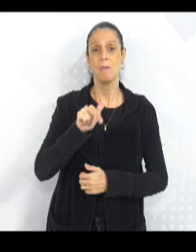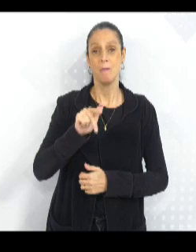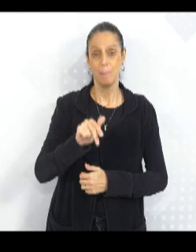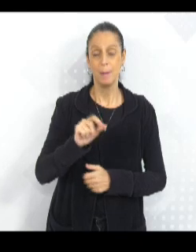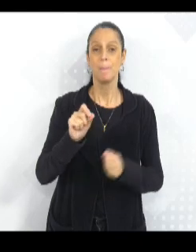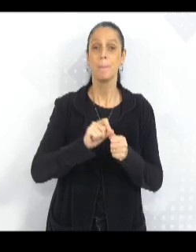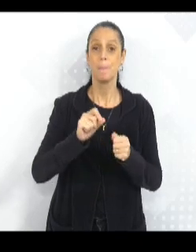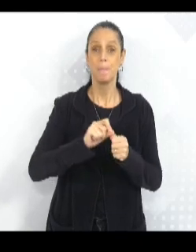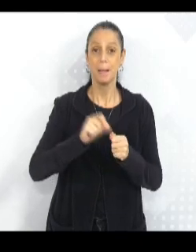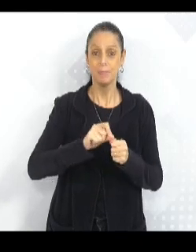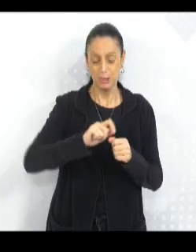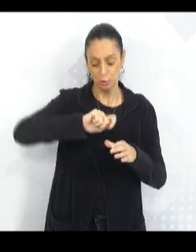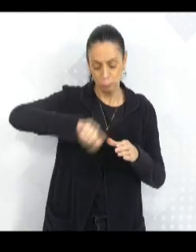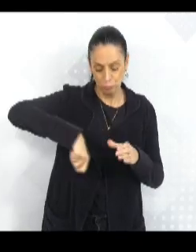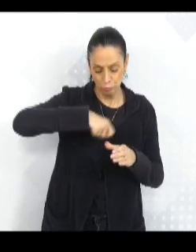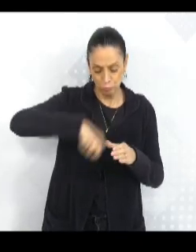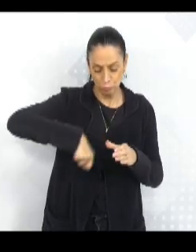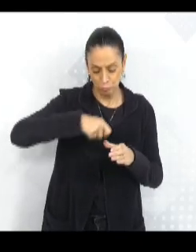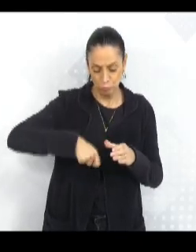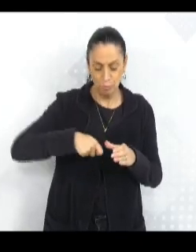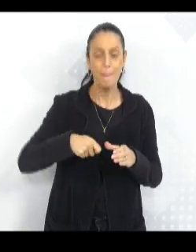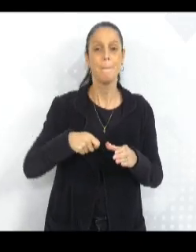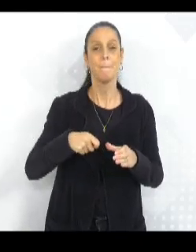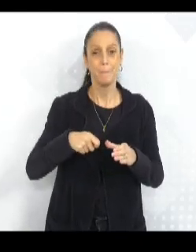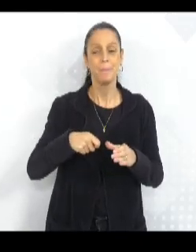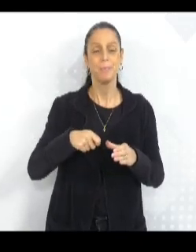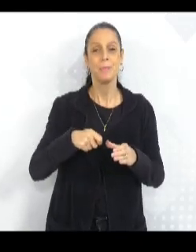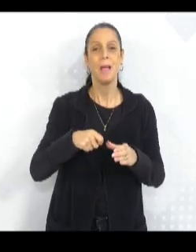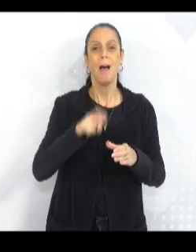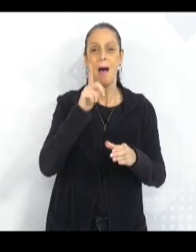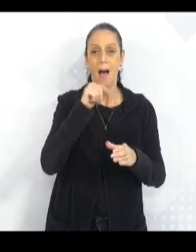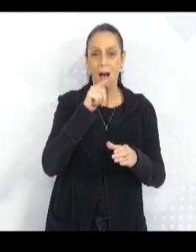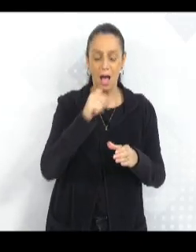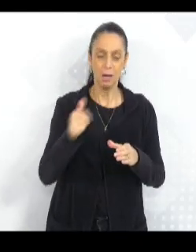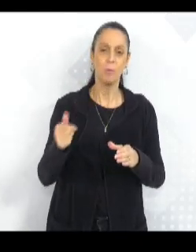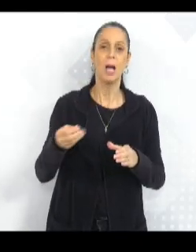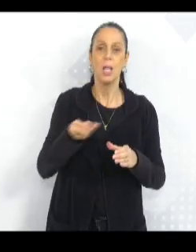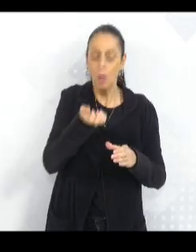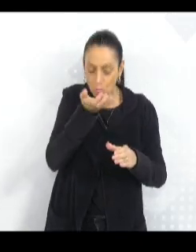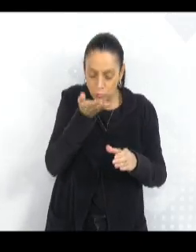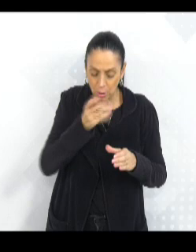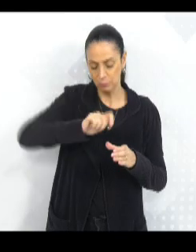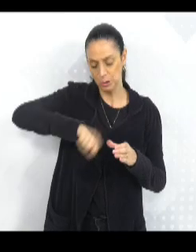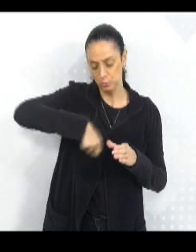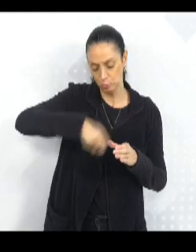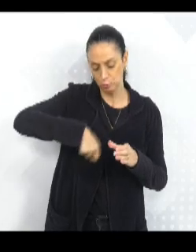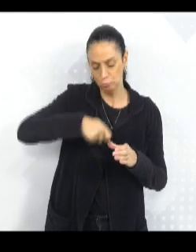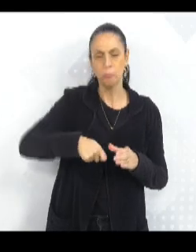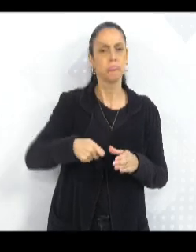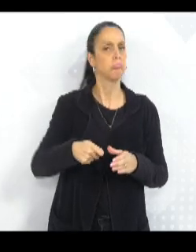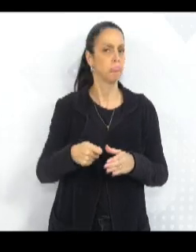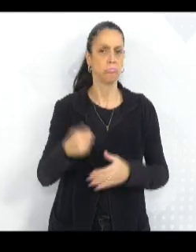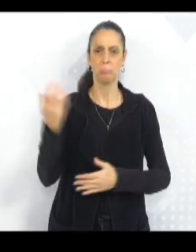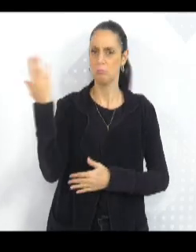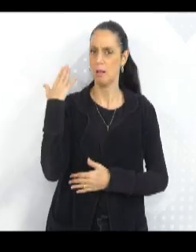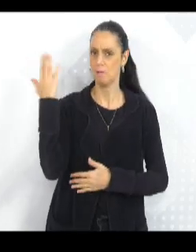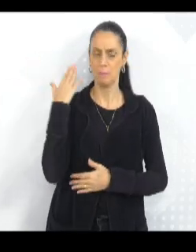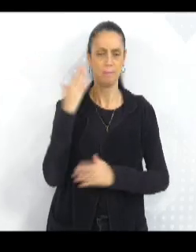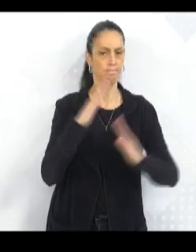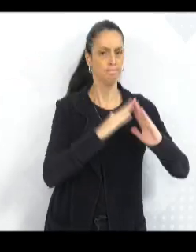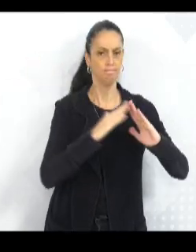entendeu? Fazia mingau de água de farinha. Raramente nós ganhamos de uma pessoa ali, vizinho, uma caixa de leite.